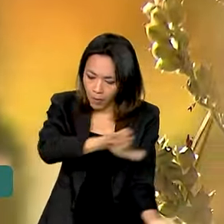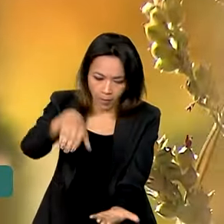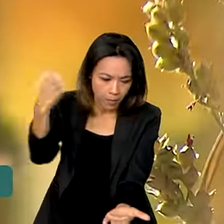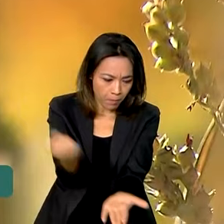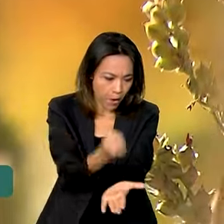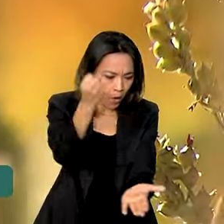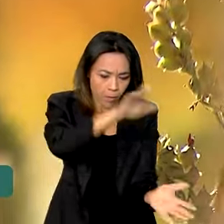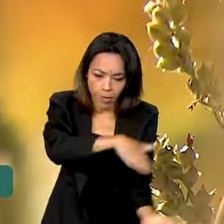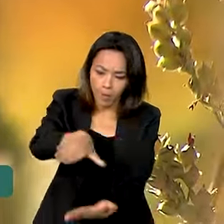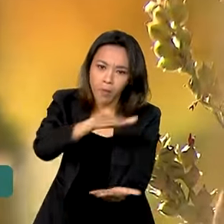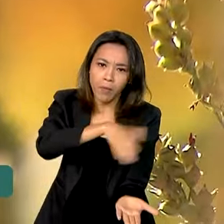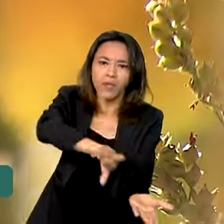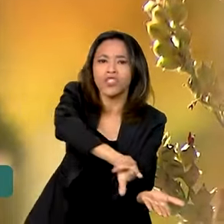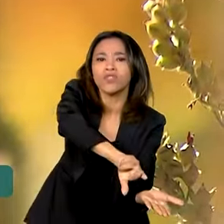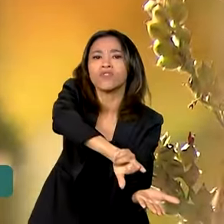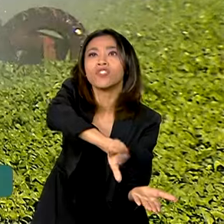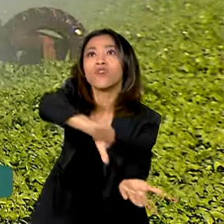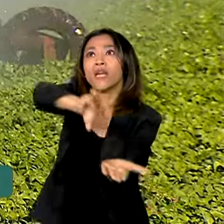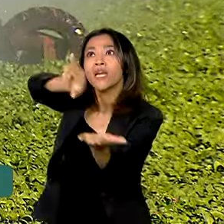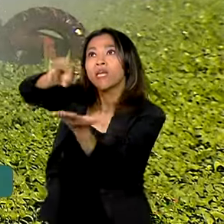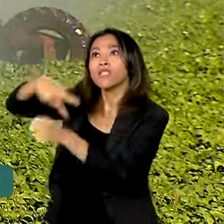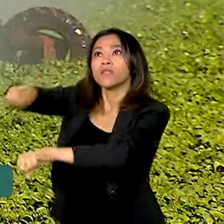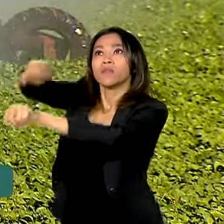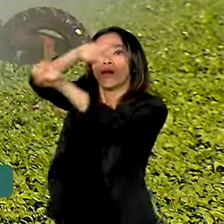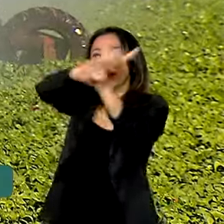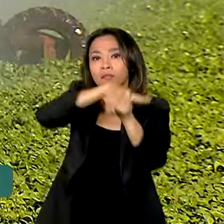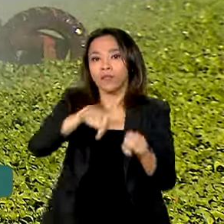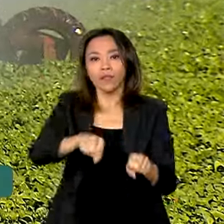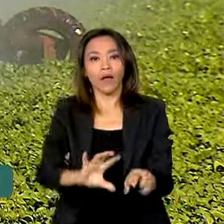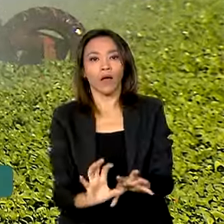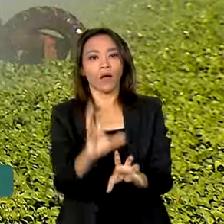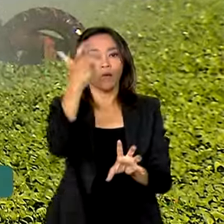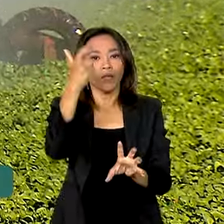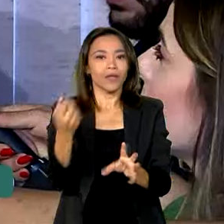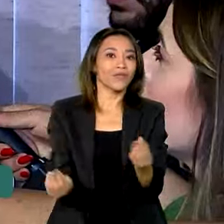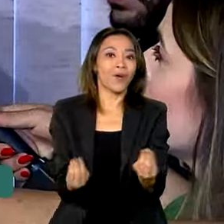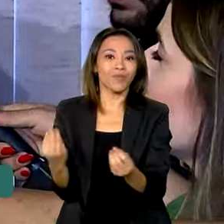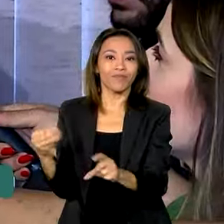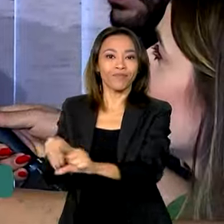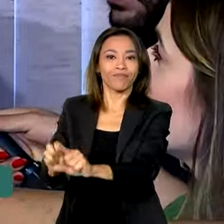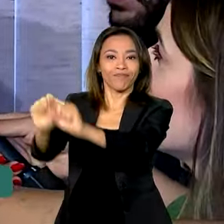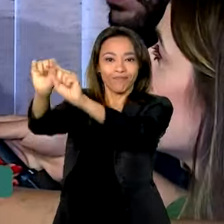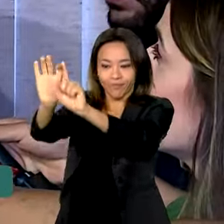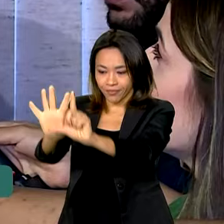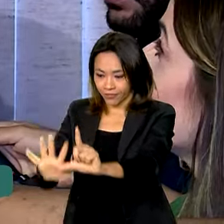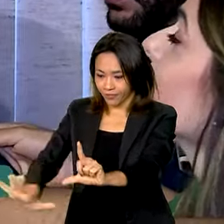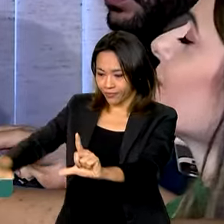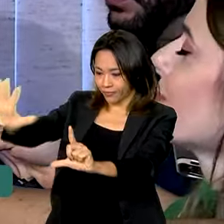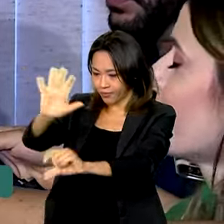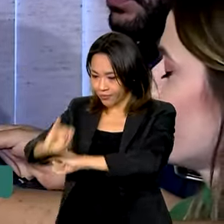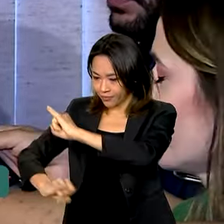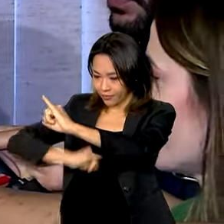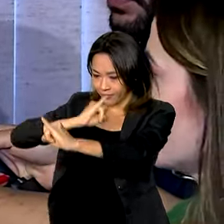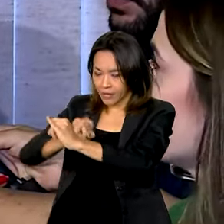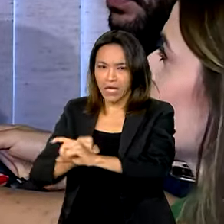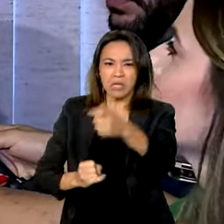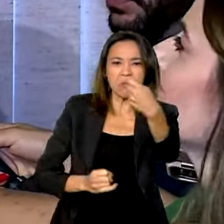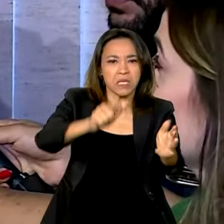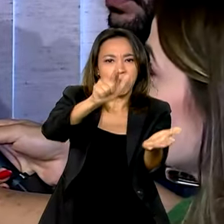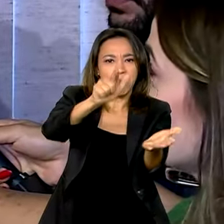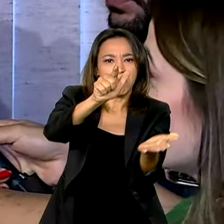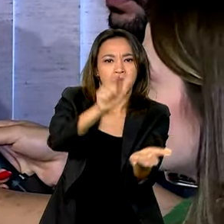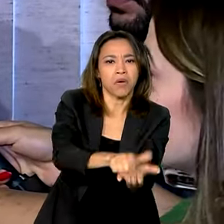entre diferentes países aconteça de forma digital. Não precisar tramitar papel, não precisar